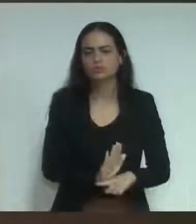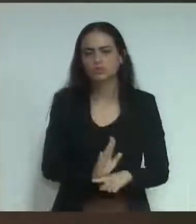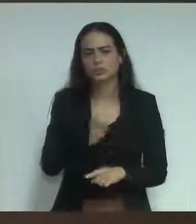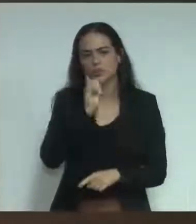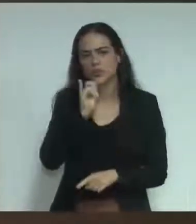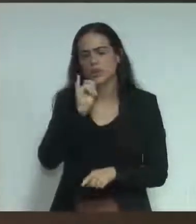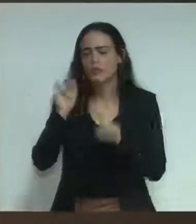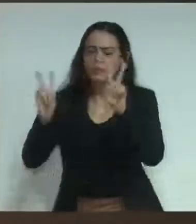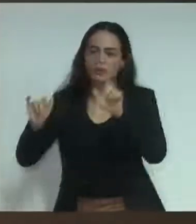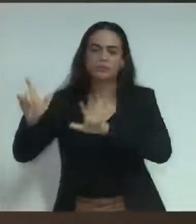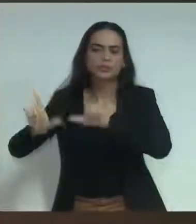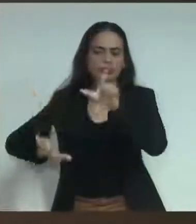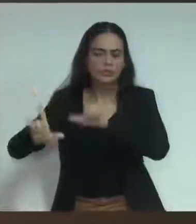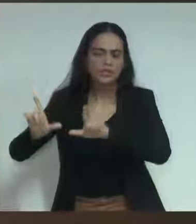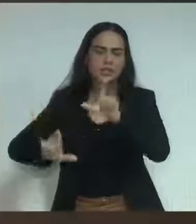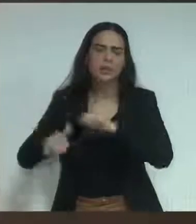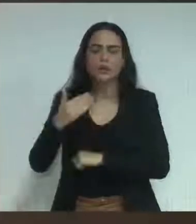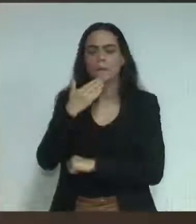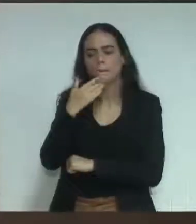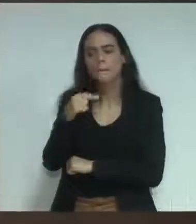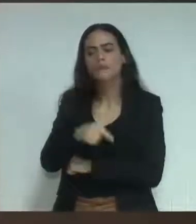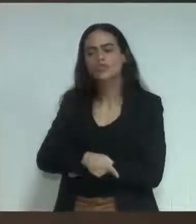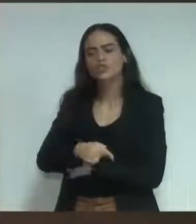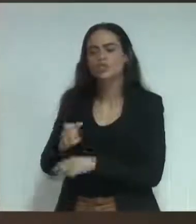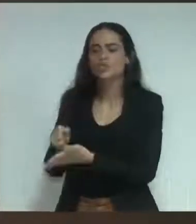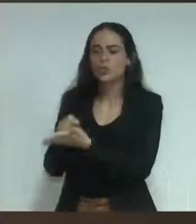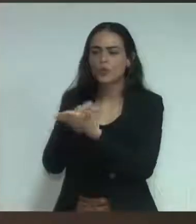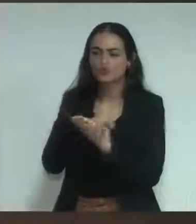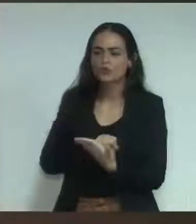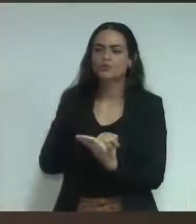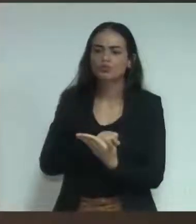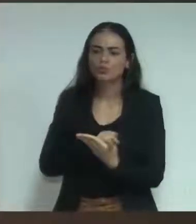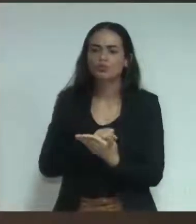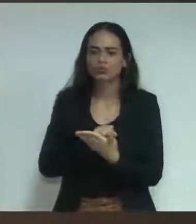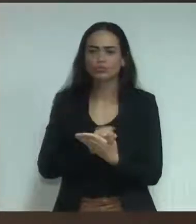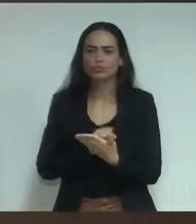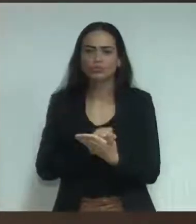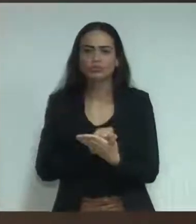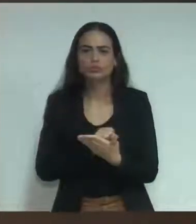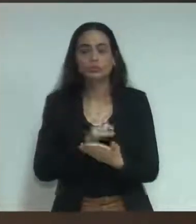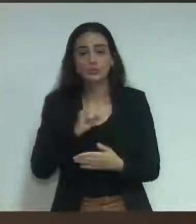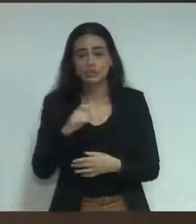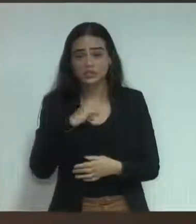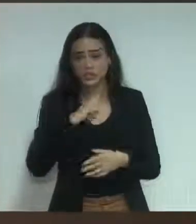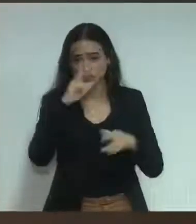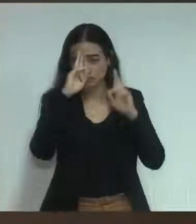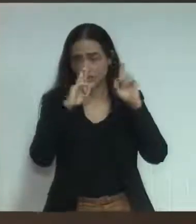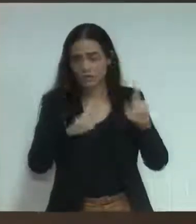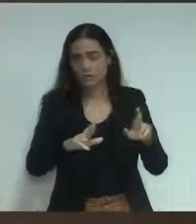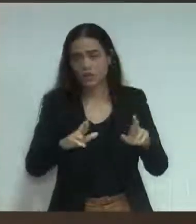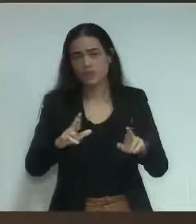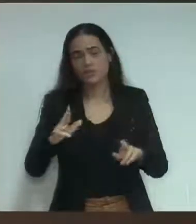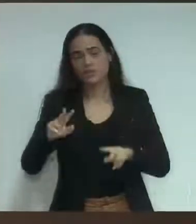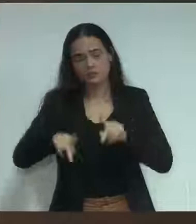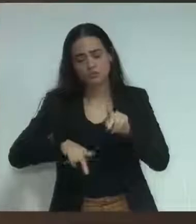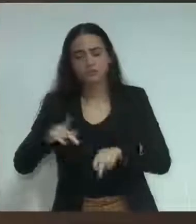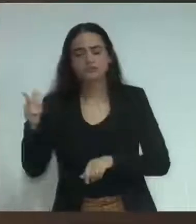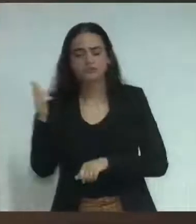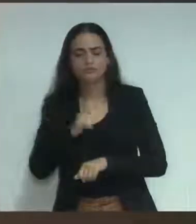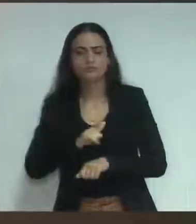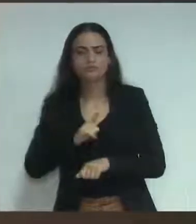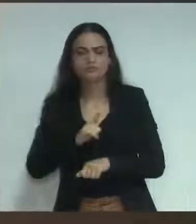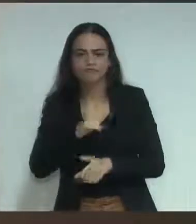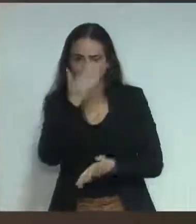televisores, e que tem, sim, uma importância grande na qualidade de vida dos pacientes,